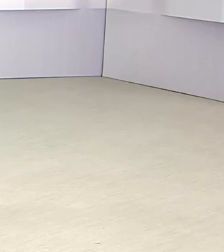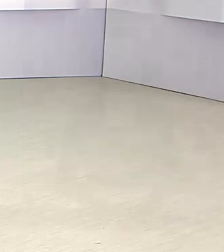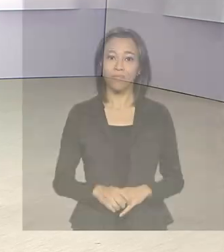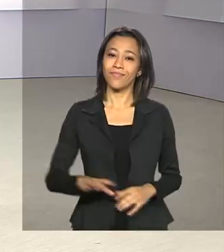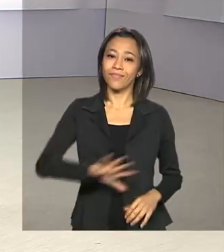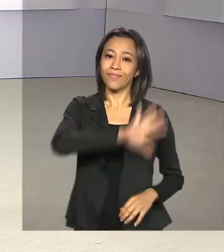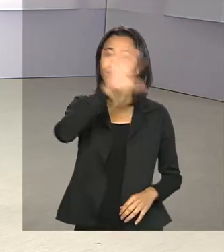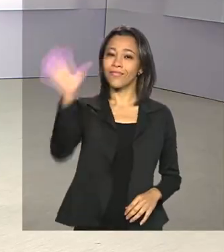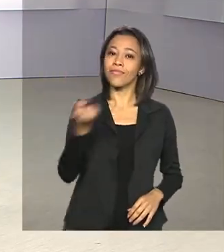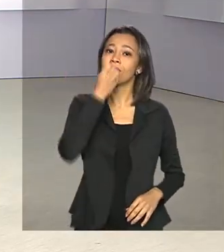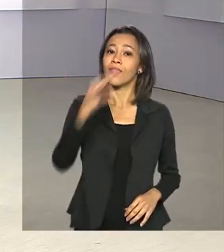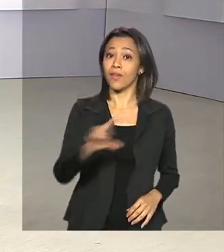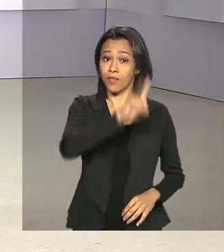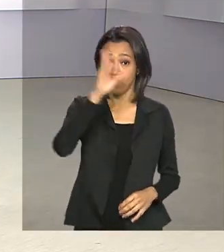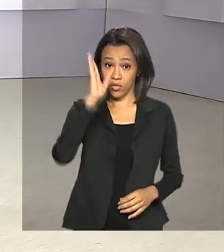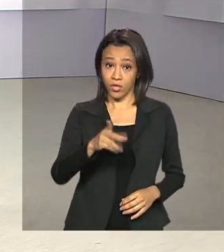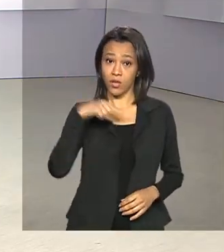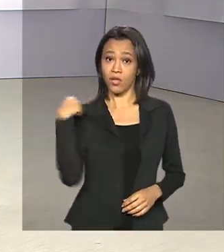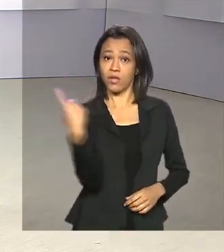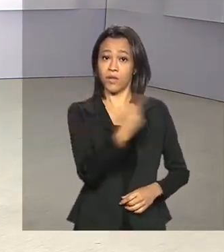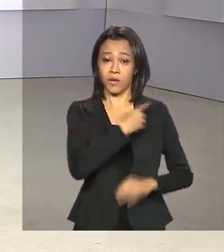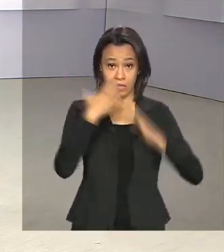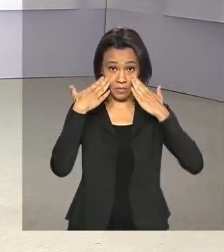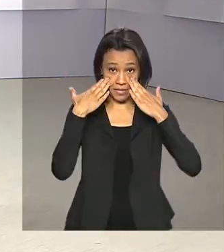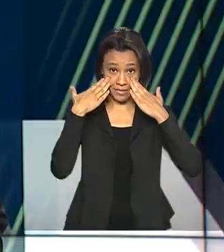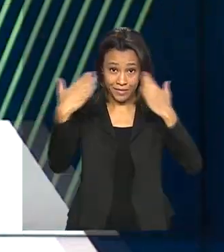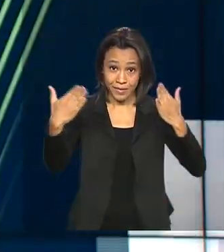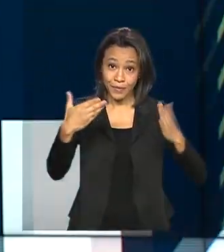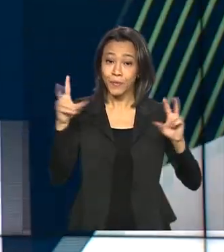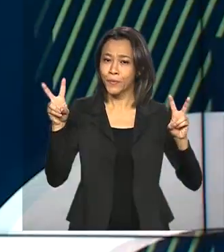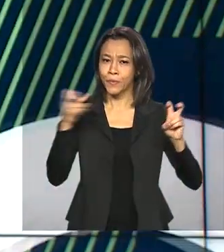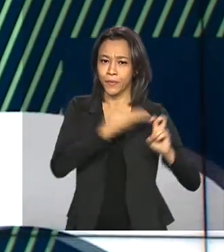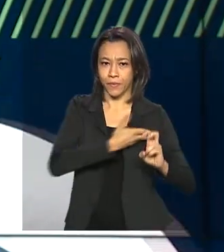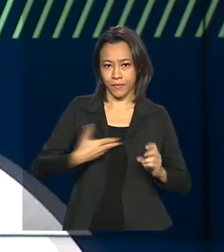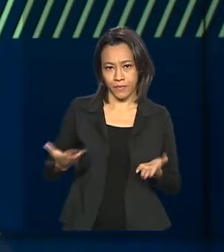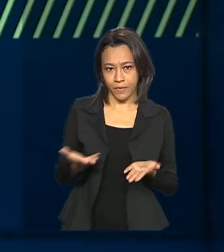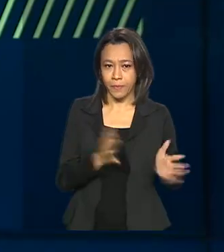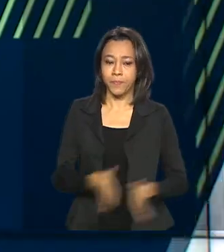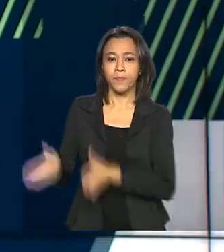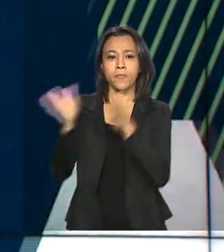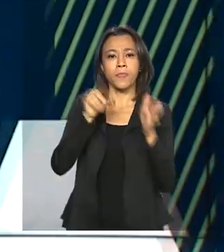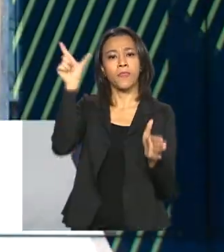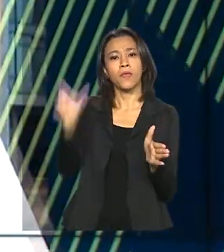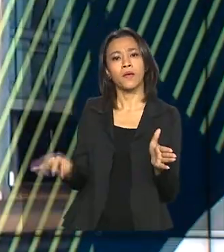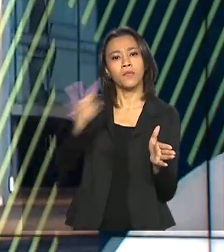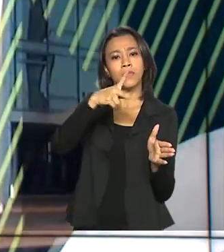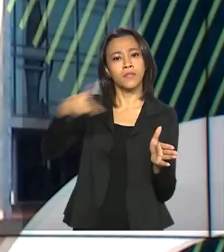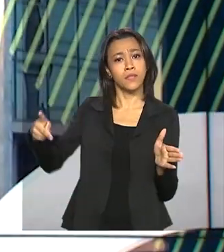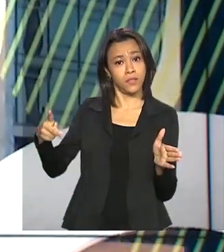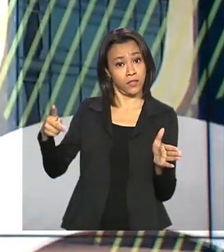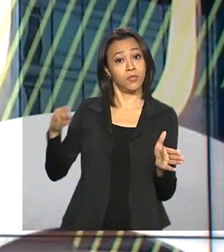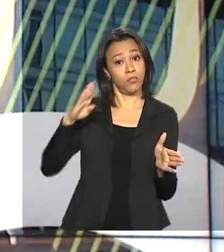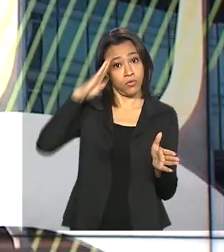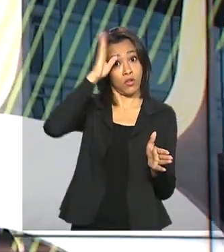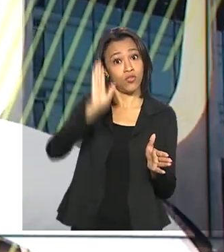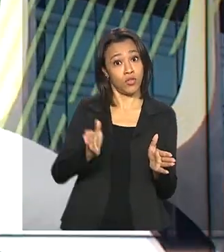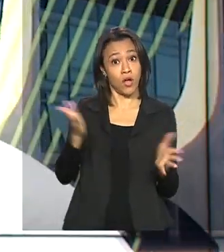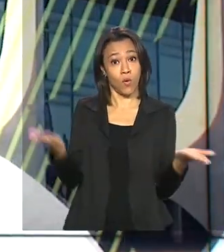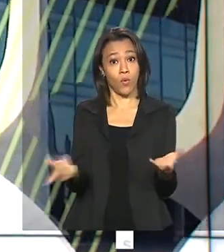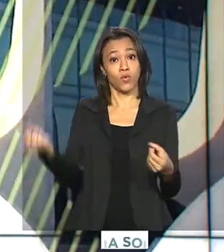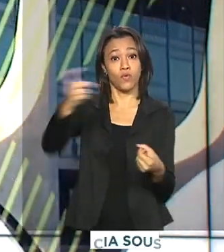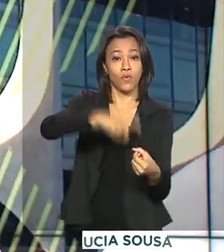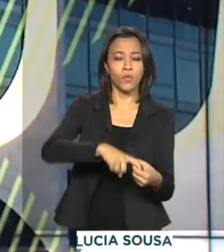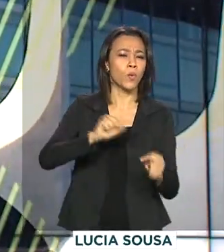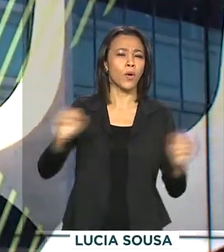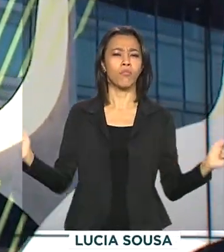Olá, bom dia. Já estamos no ar com o Governo Agora. O presidente Jair Bolsonaro retomou hoje a reunião com o Conselho de